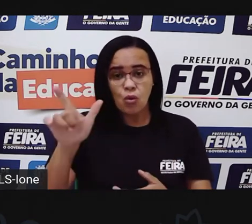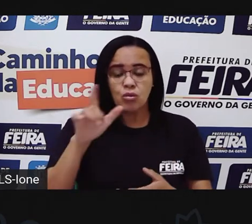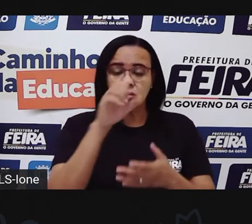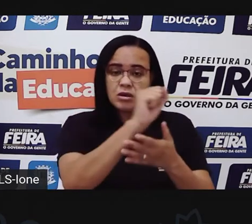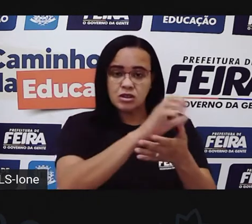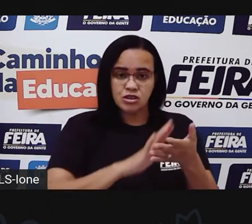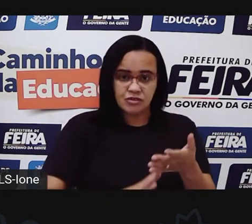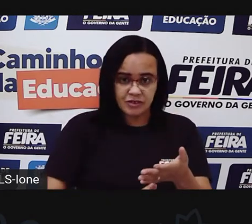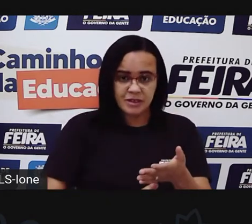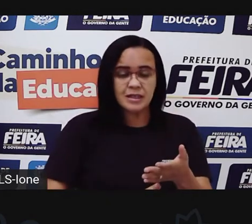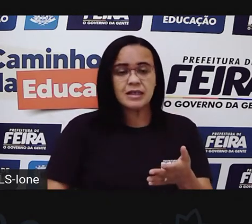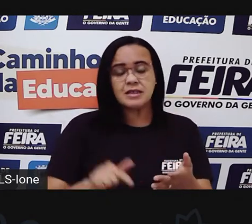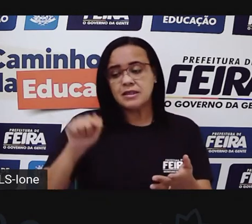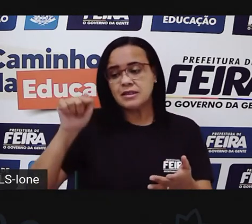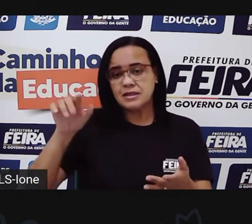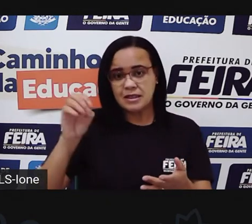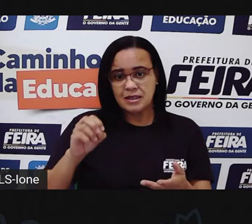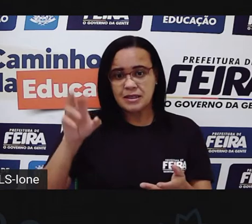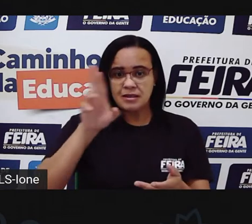Esses 70 reais.